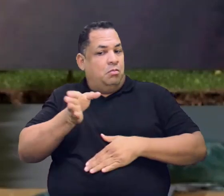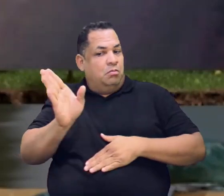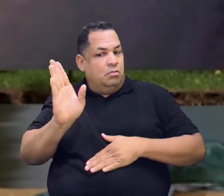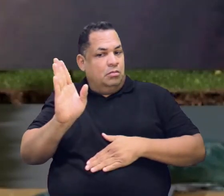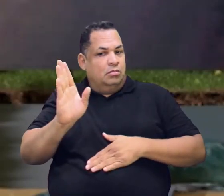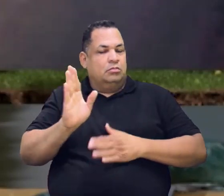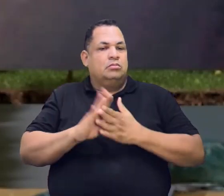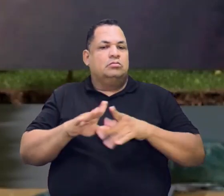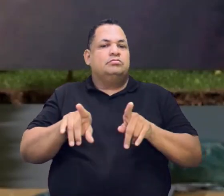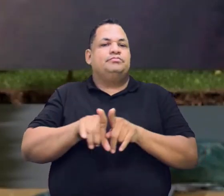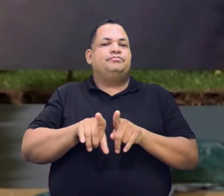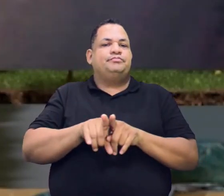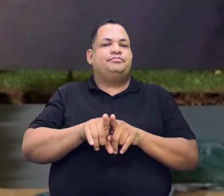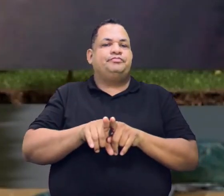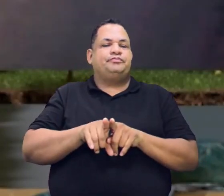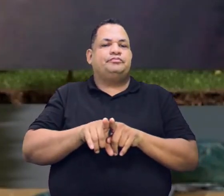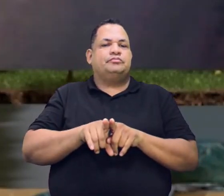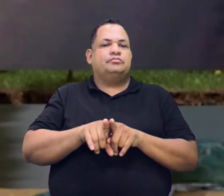Por quê, professor?